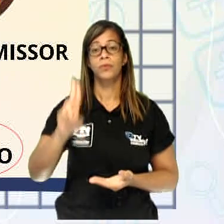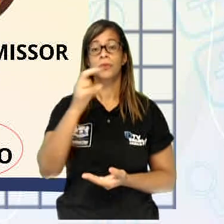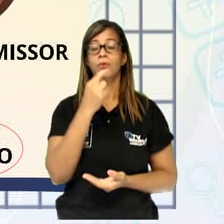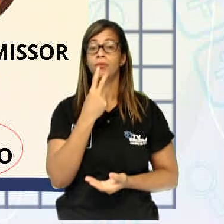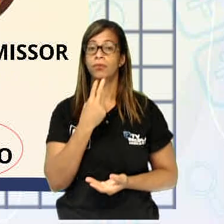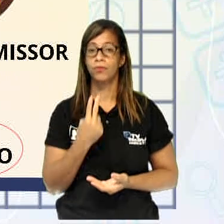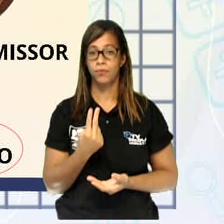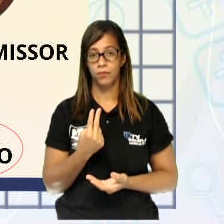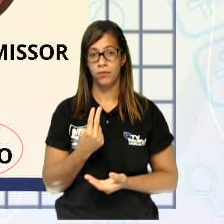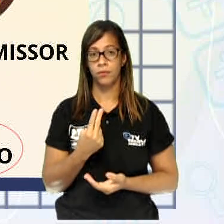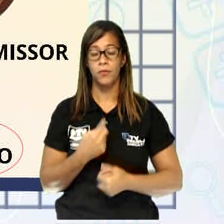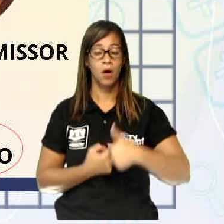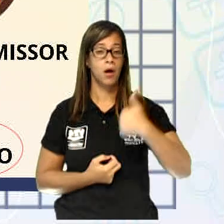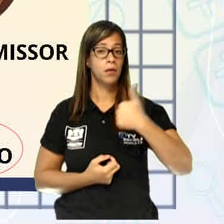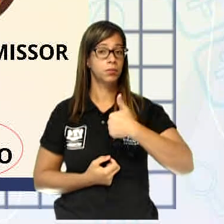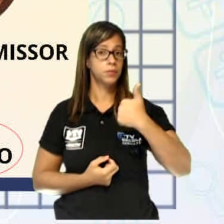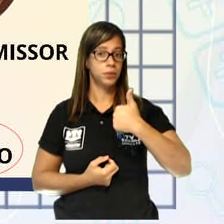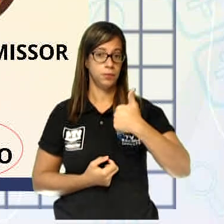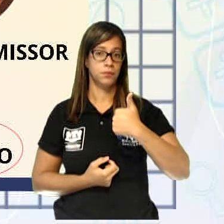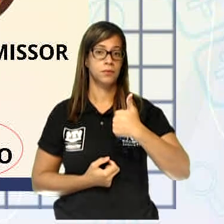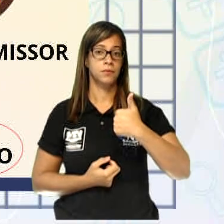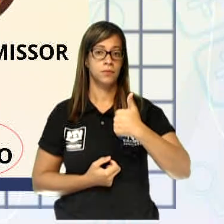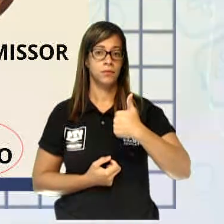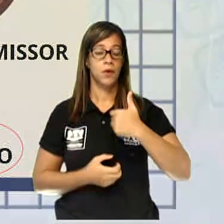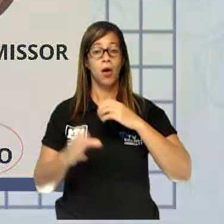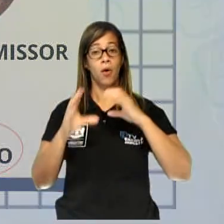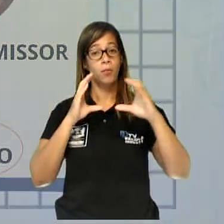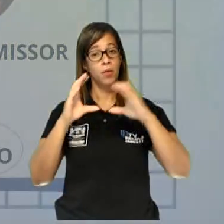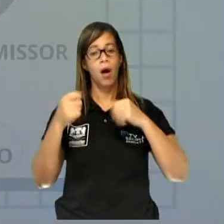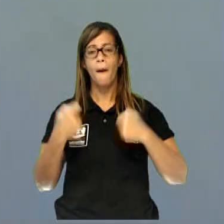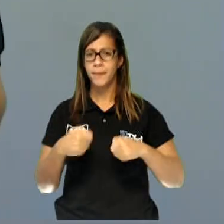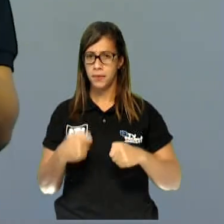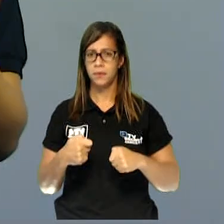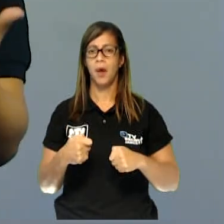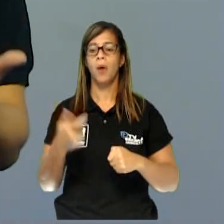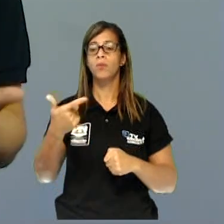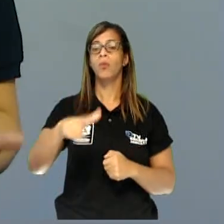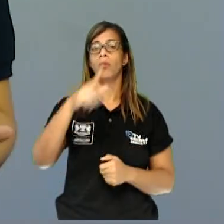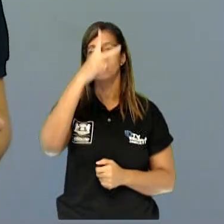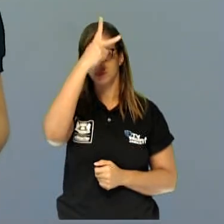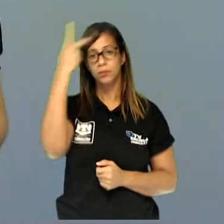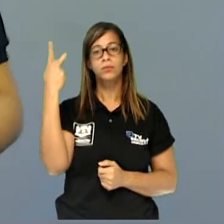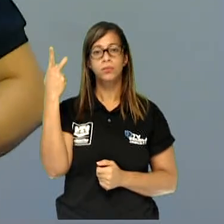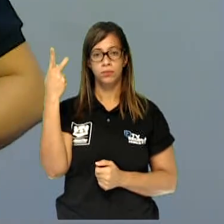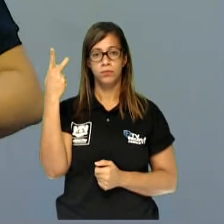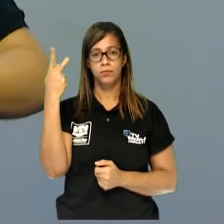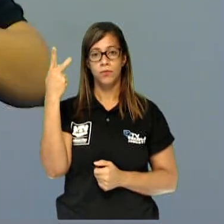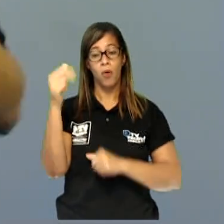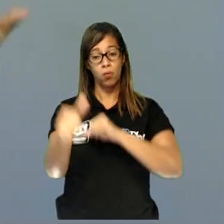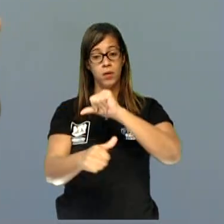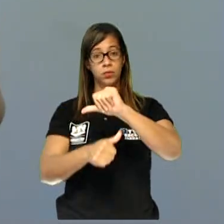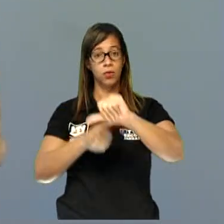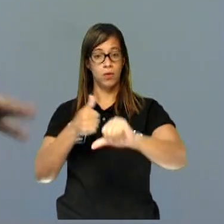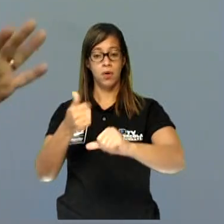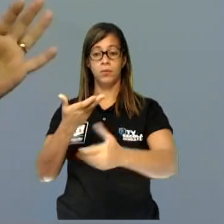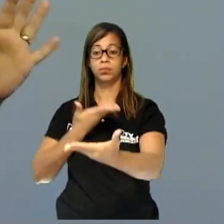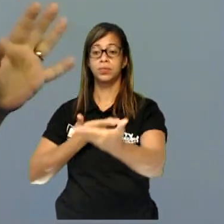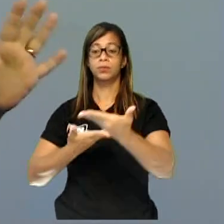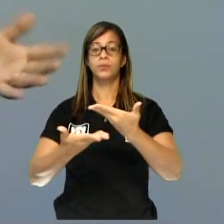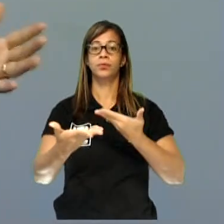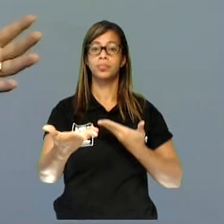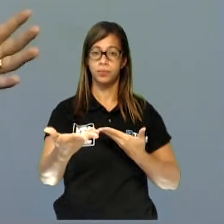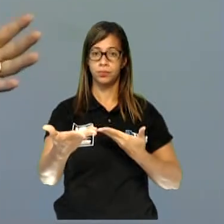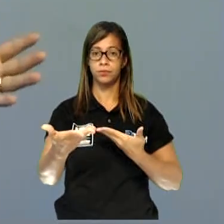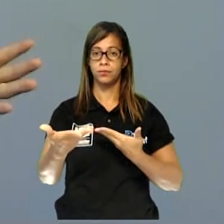Então, observe, em primeiro lugar, que a comunicação precisa ser com alguém, é uma troca. Se há somente uma pessoa que é um